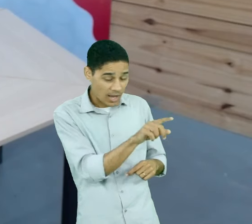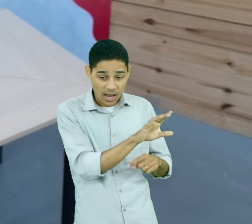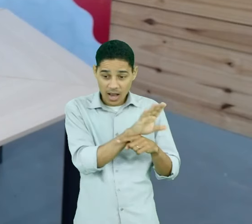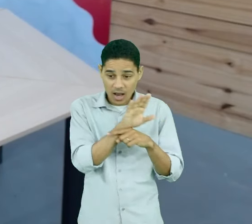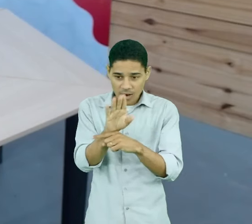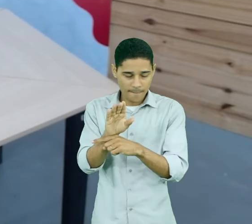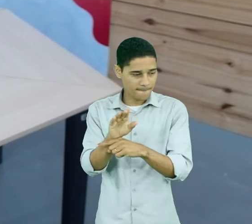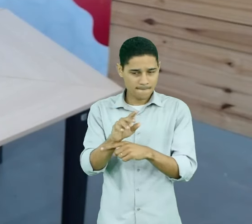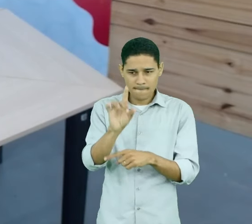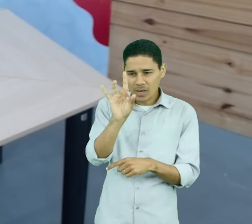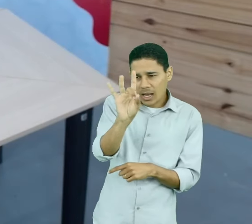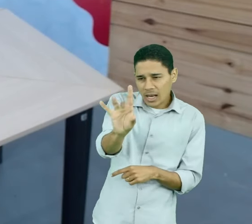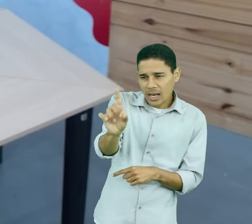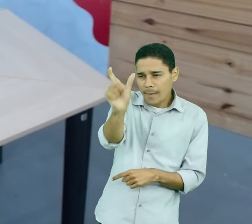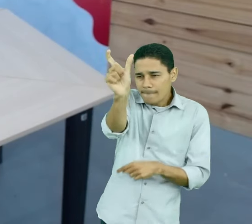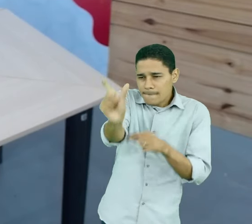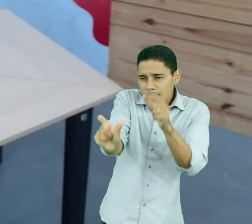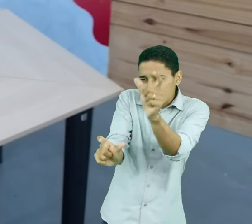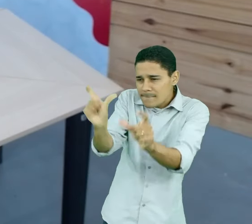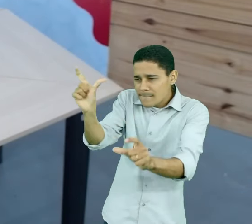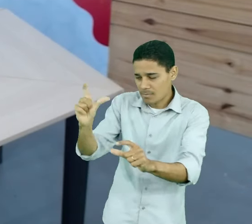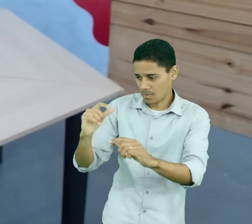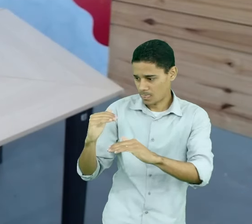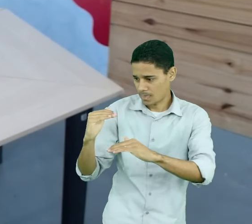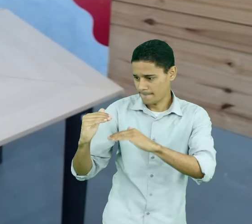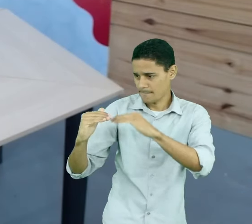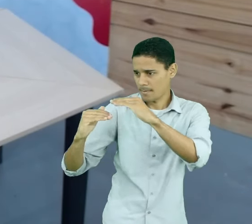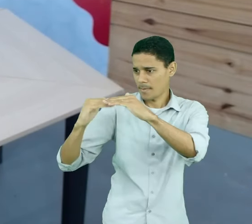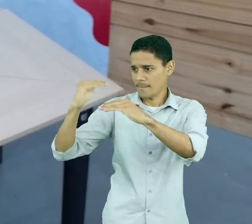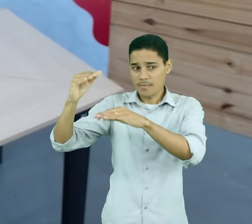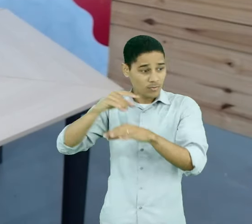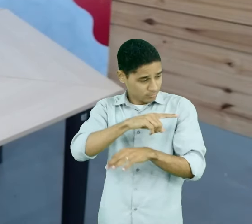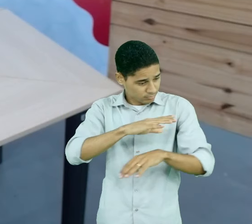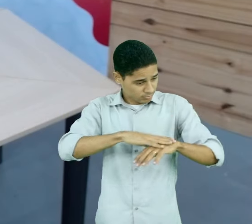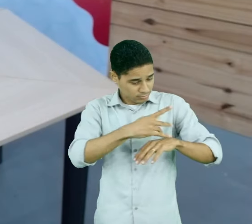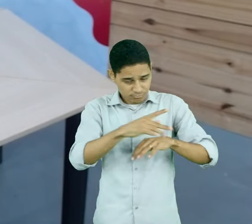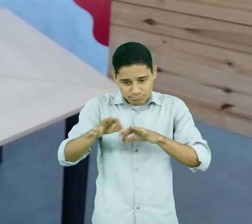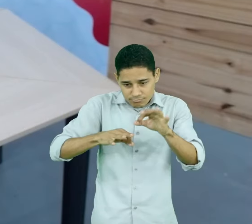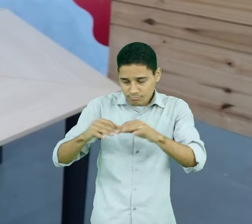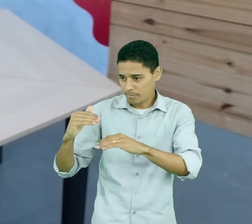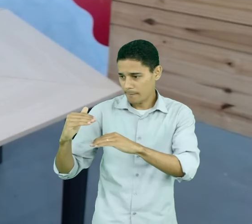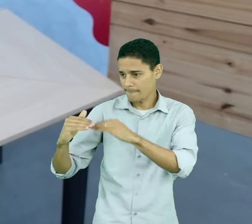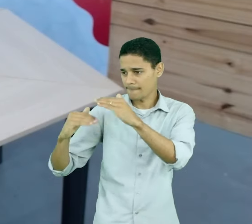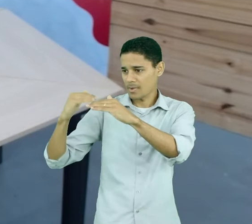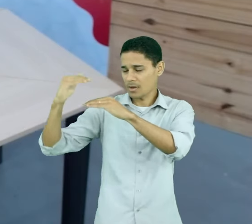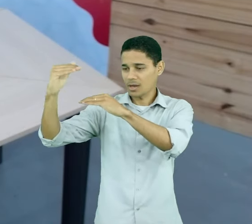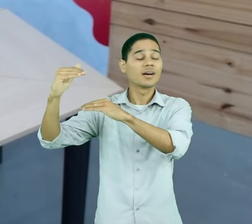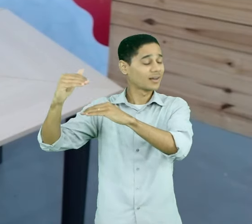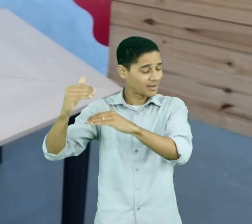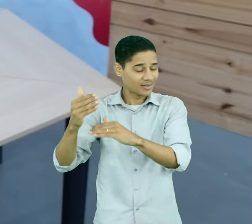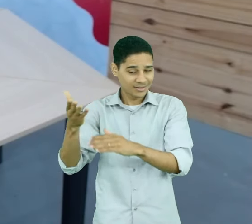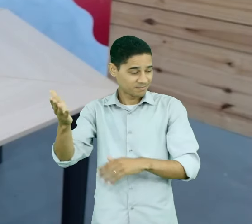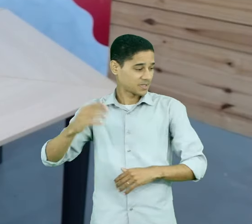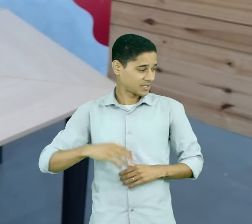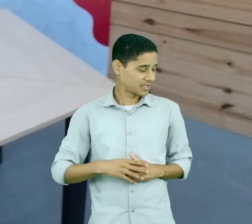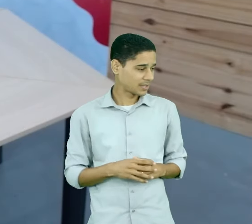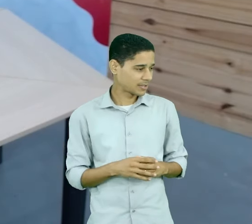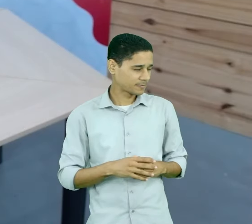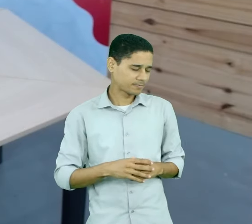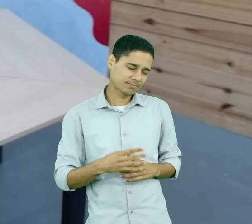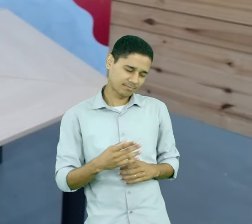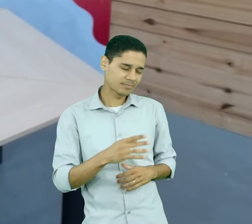individual. Então, existe uma atuação do técnico de recursos humanos que é muito forte